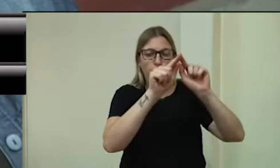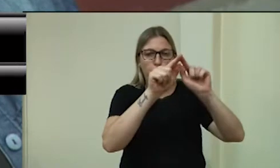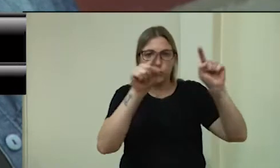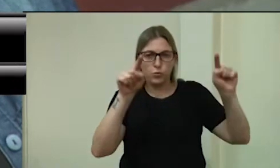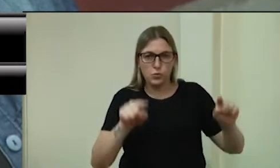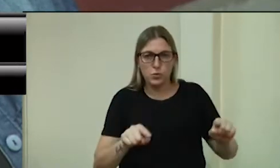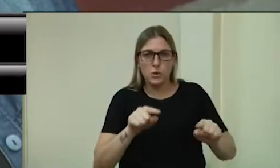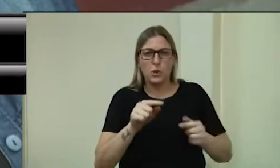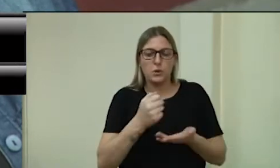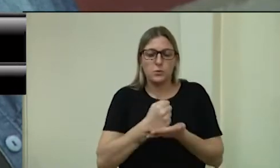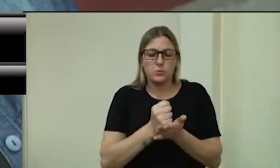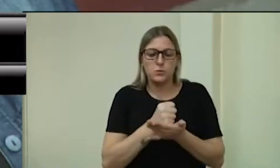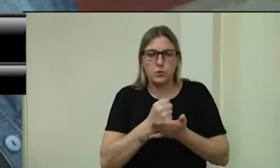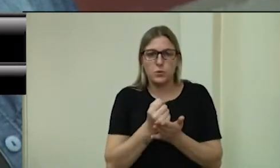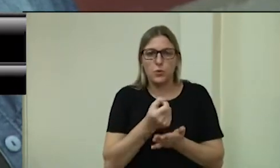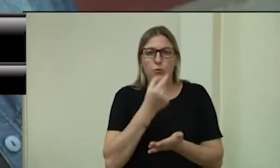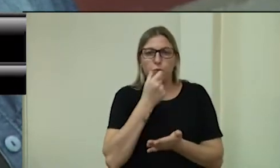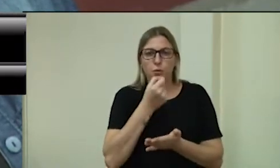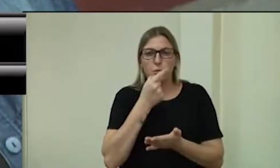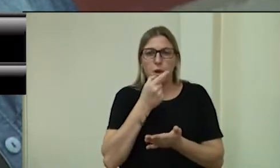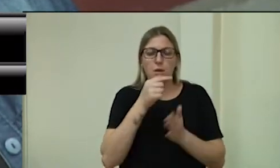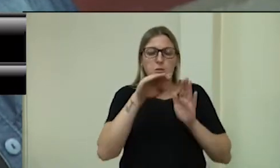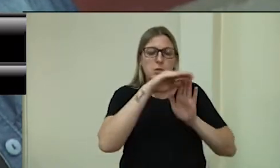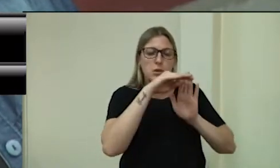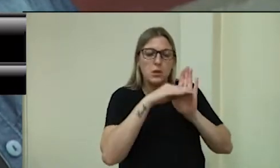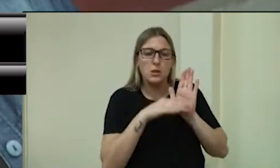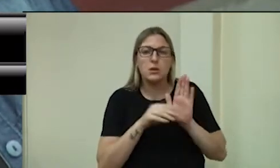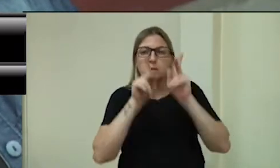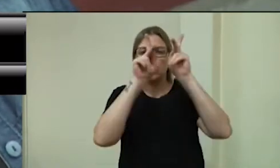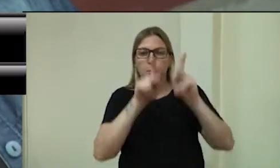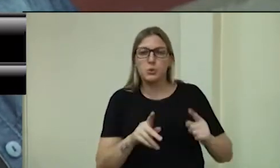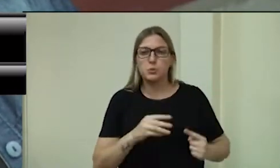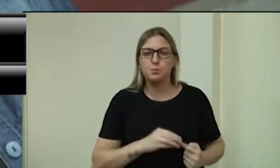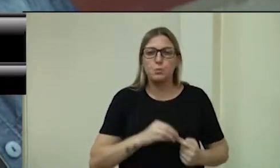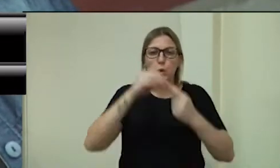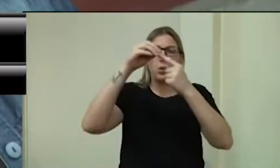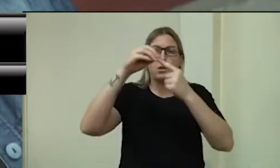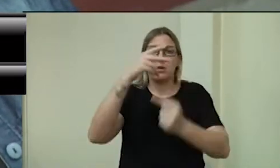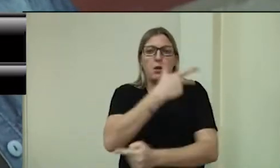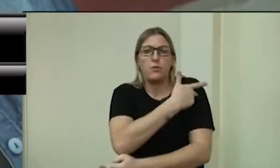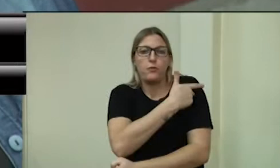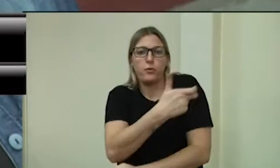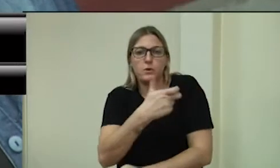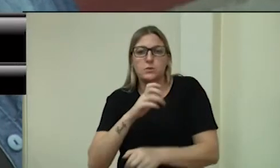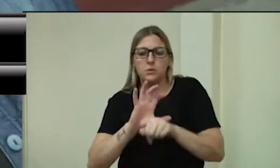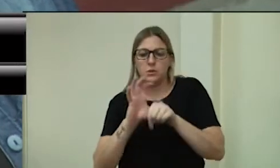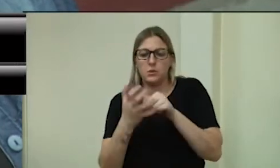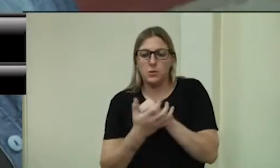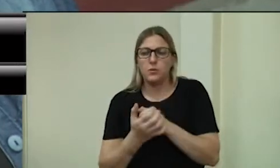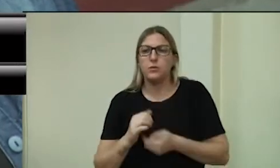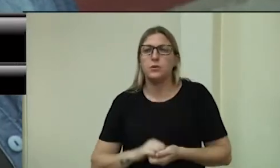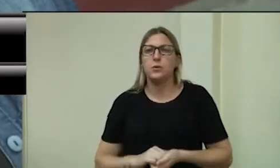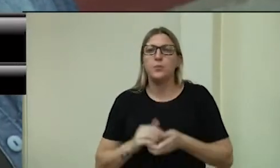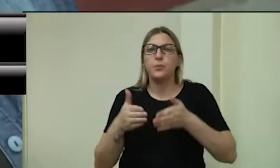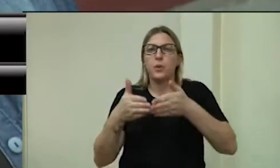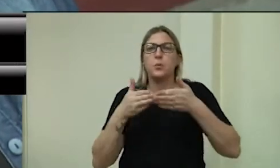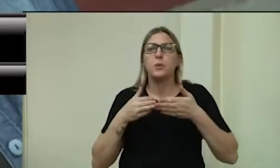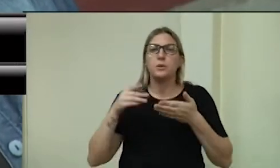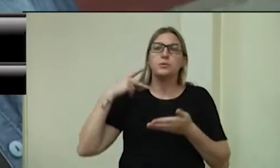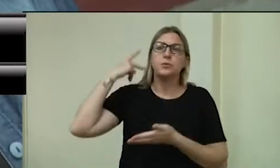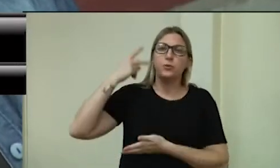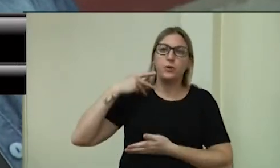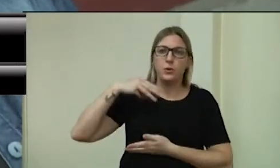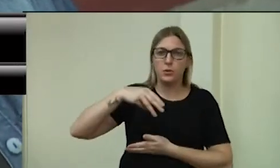de prioritários para imunização do Covid-19. Pedido de providências da vereadora Maria Martini.